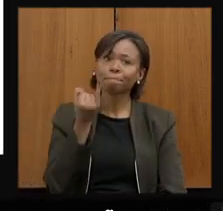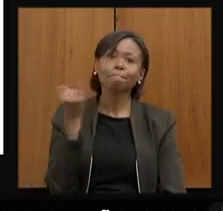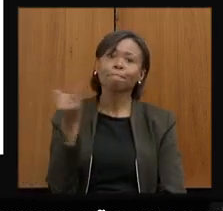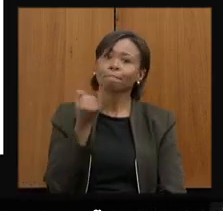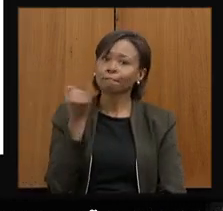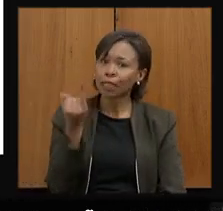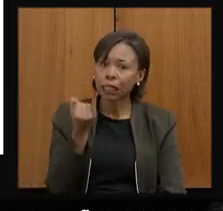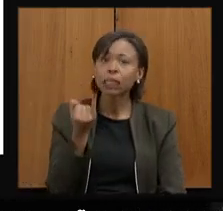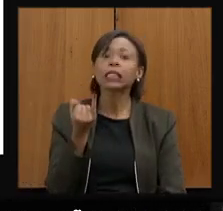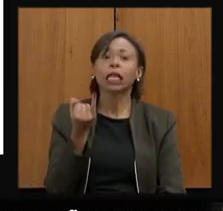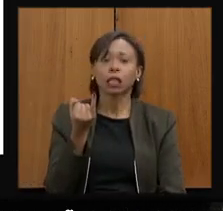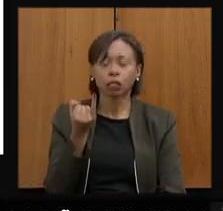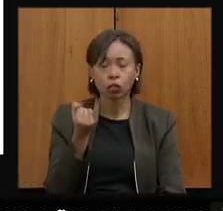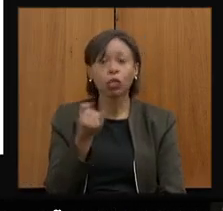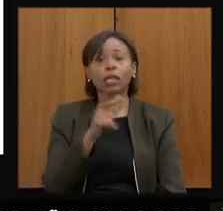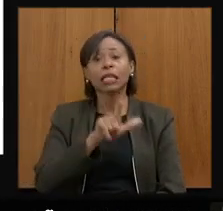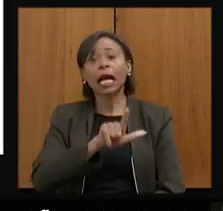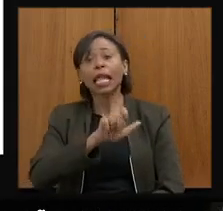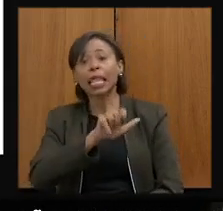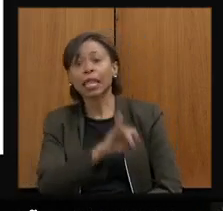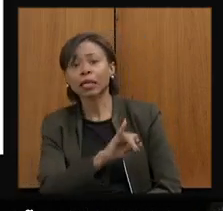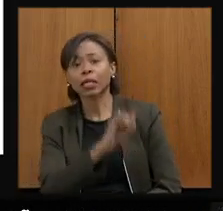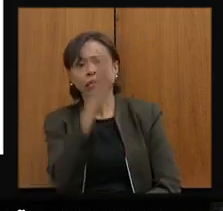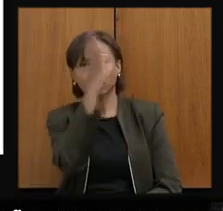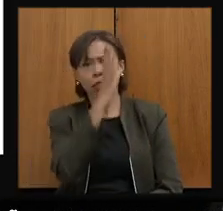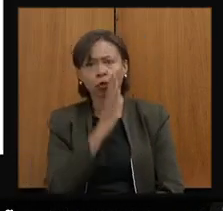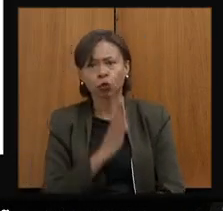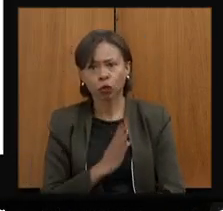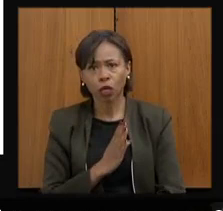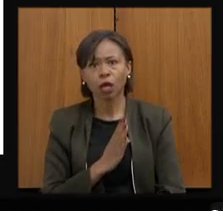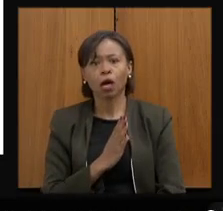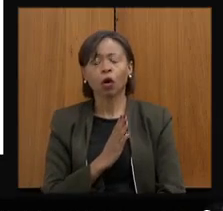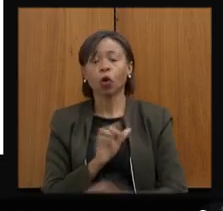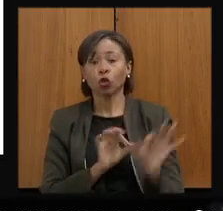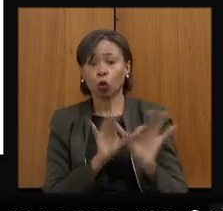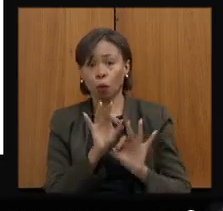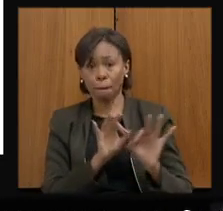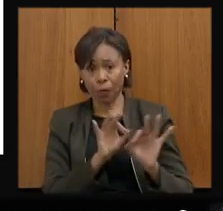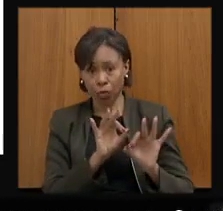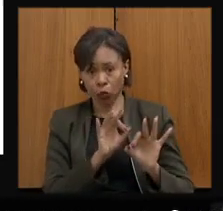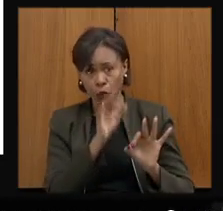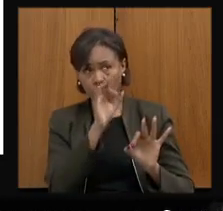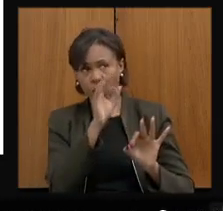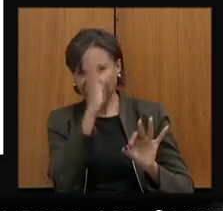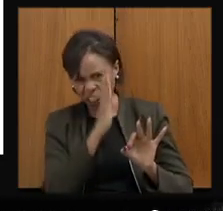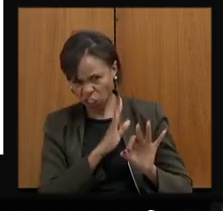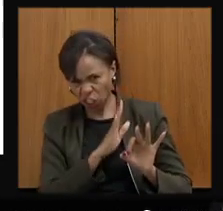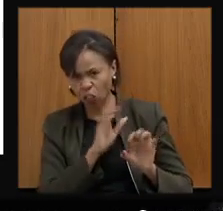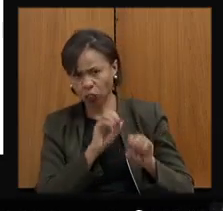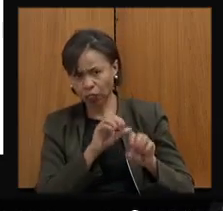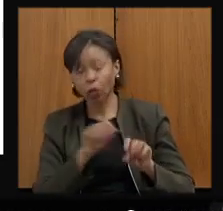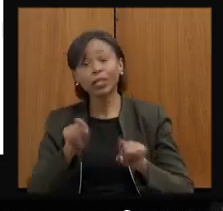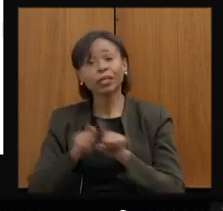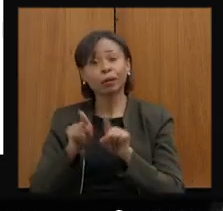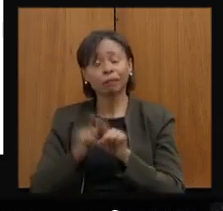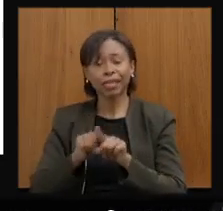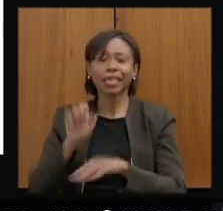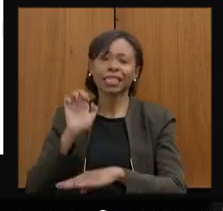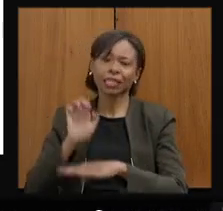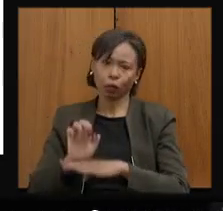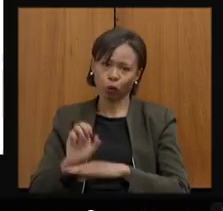trabalhado também, tanto no Plano Nacional de Educação quanto no Plano Estadual de Educação. Por favor.